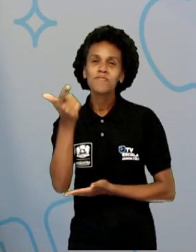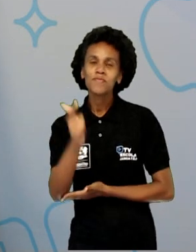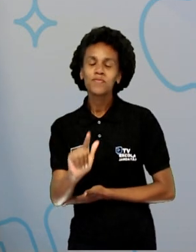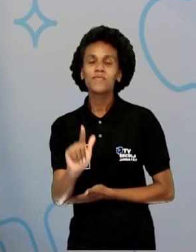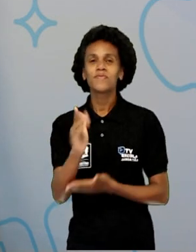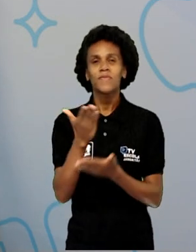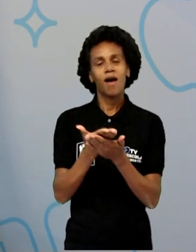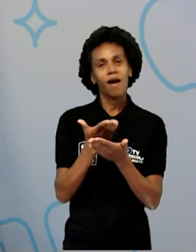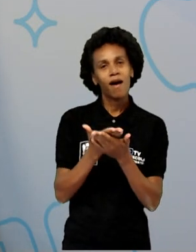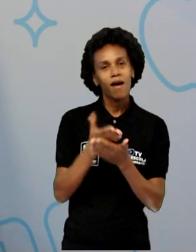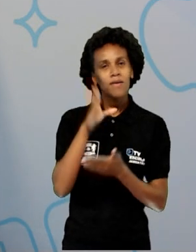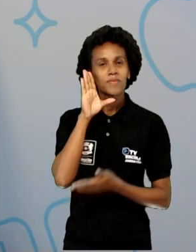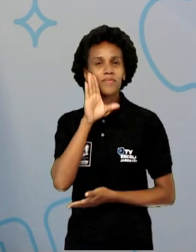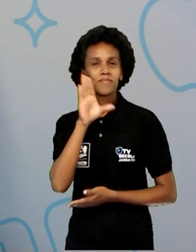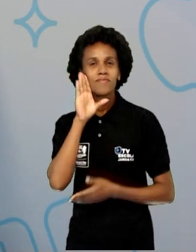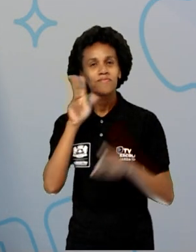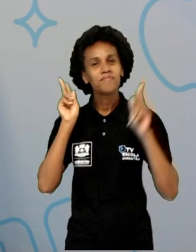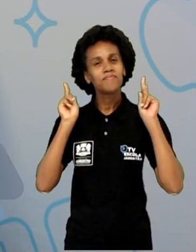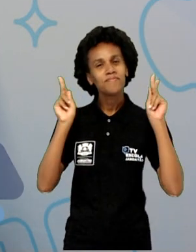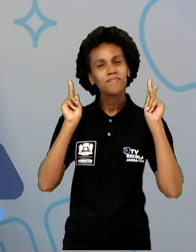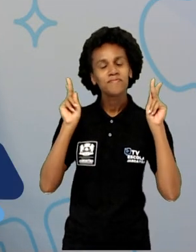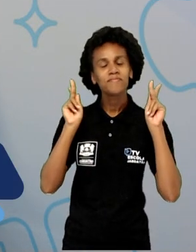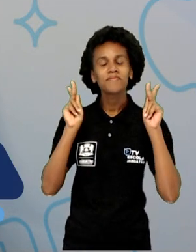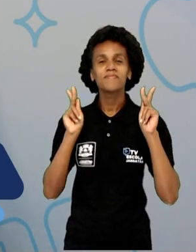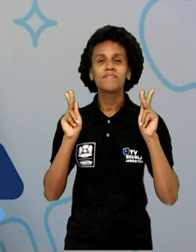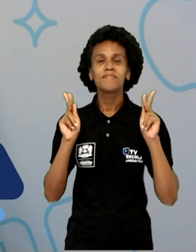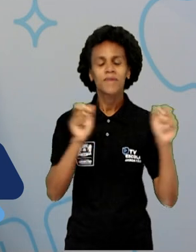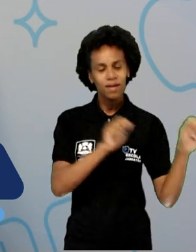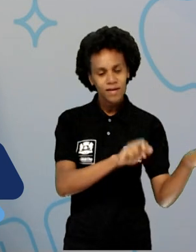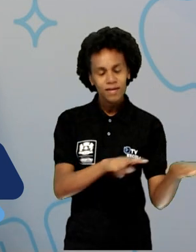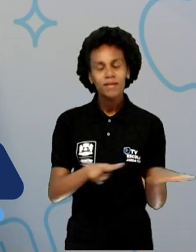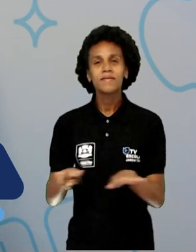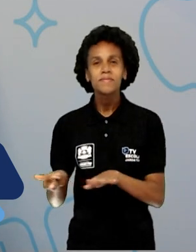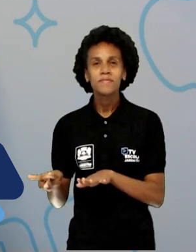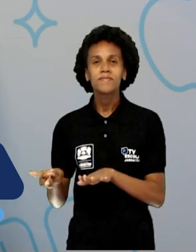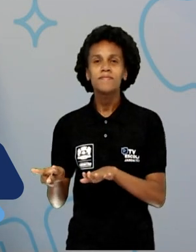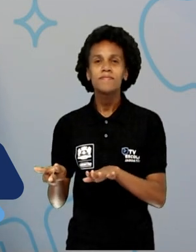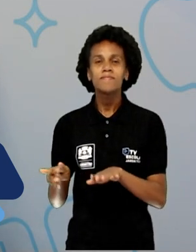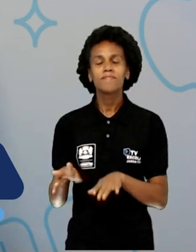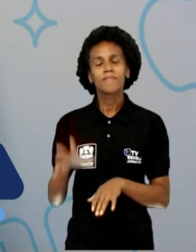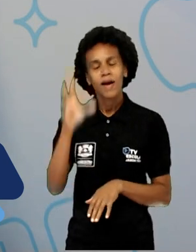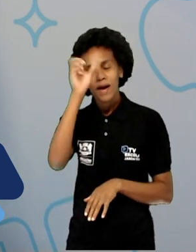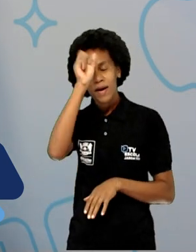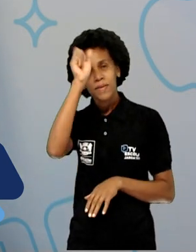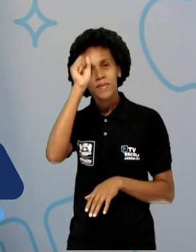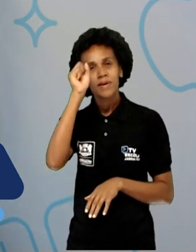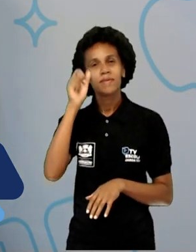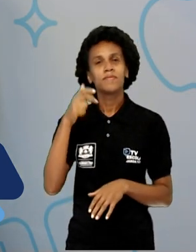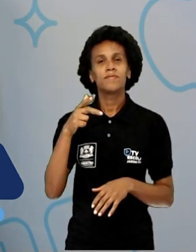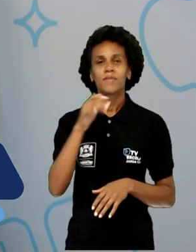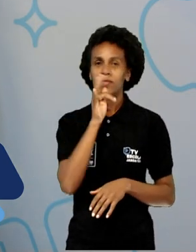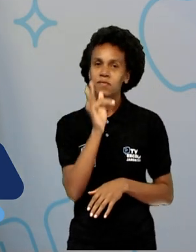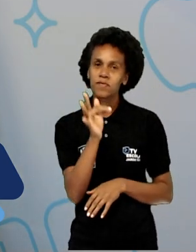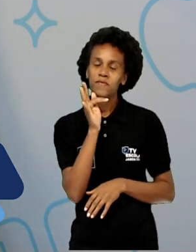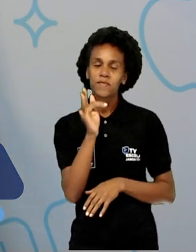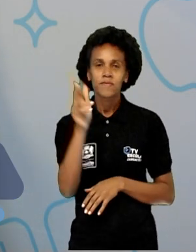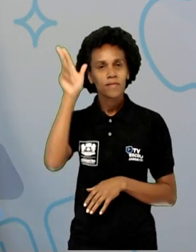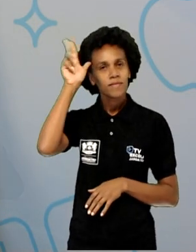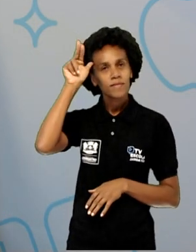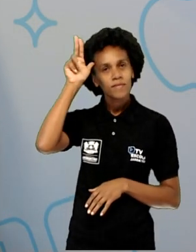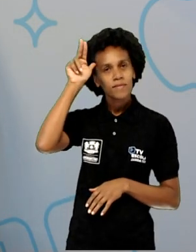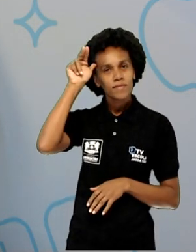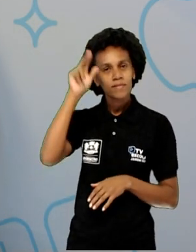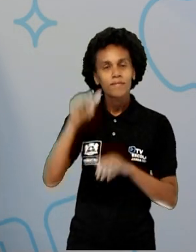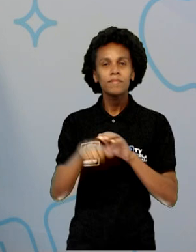aula divertida. Esta semana vivenciamos bastante a fábula, a lebre e a tartaruga e com